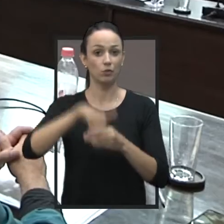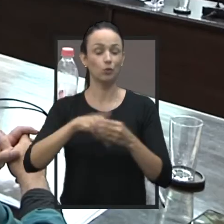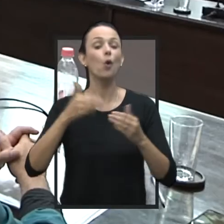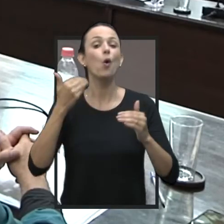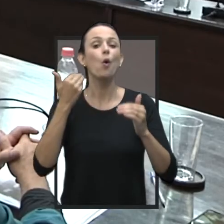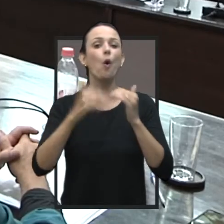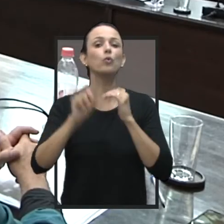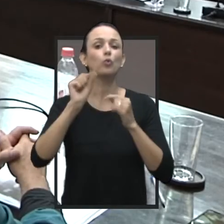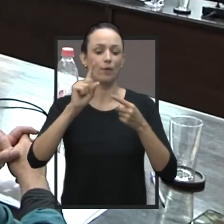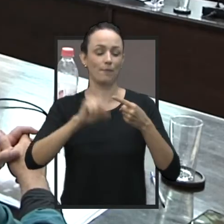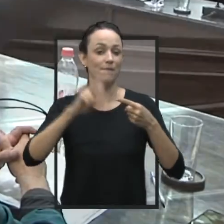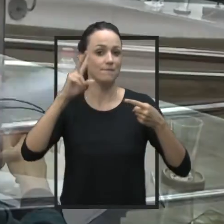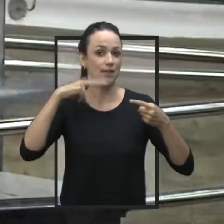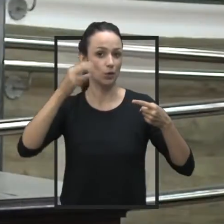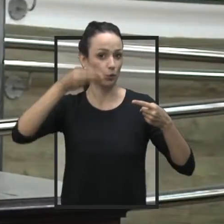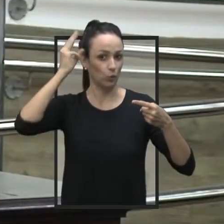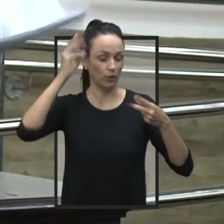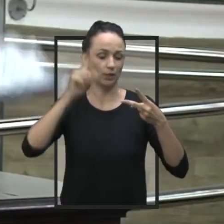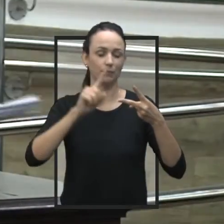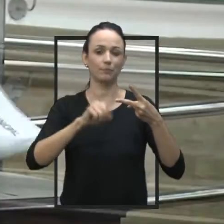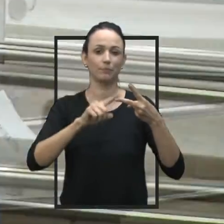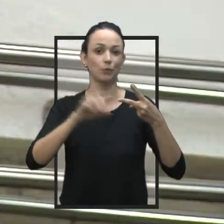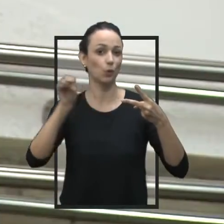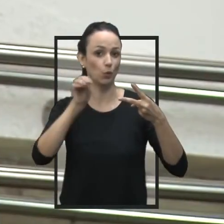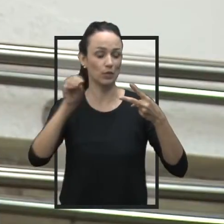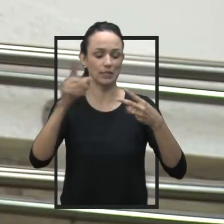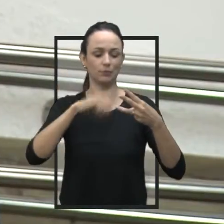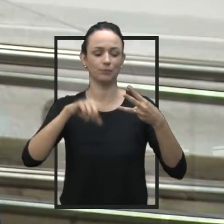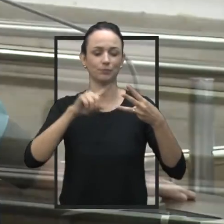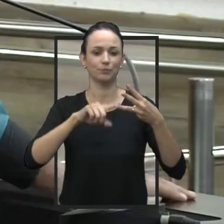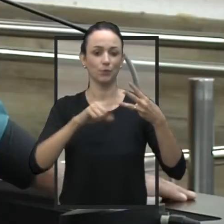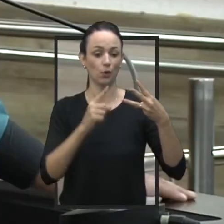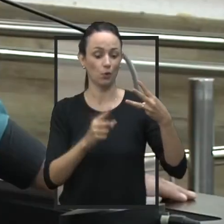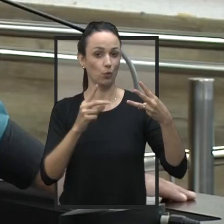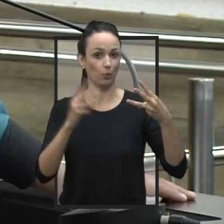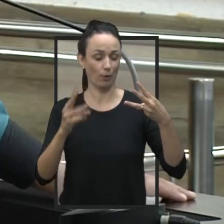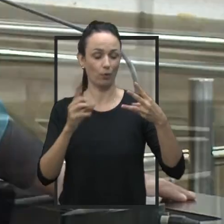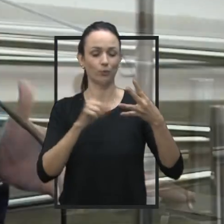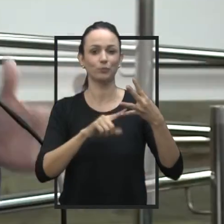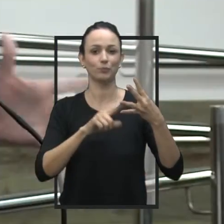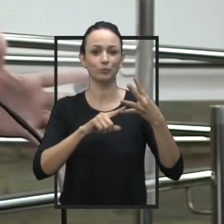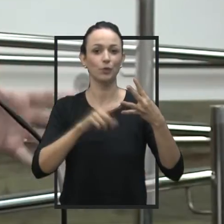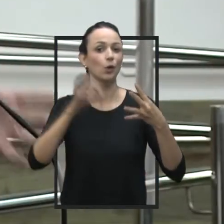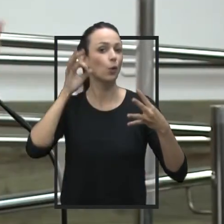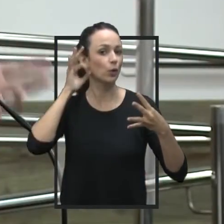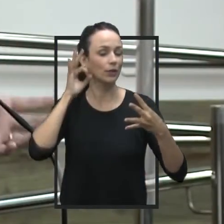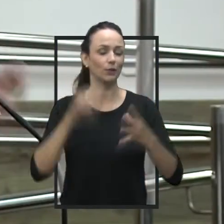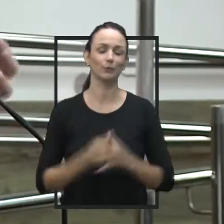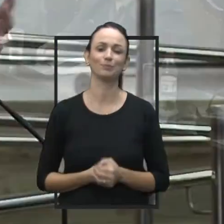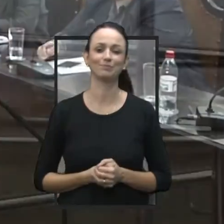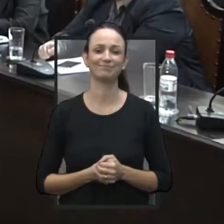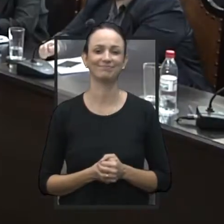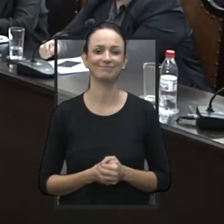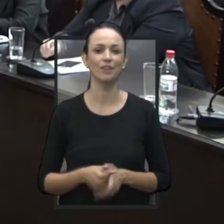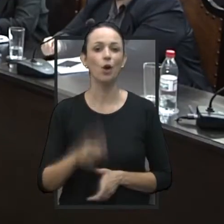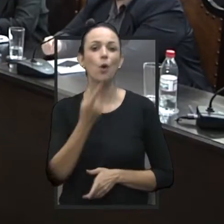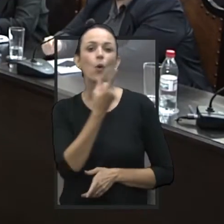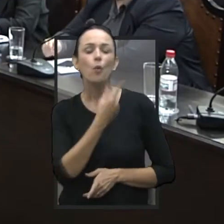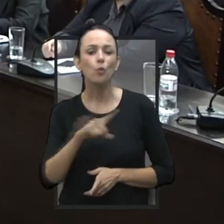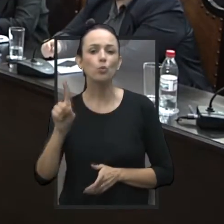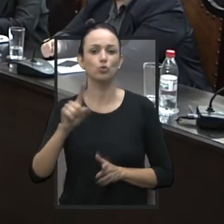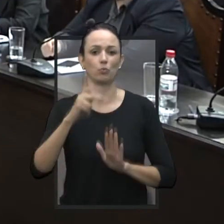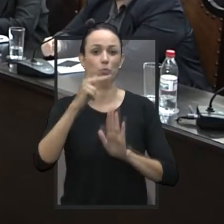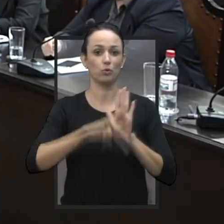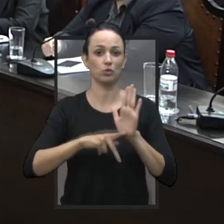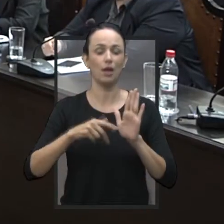contra a proposta os vereadores Matheus Turini, Luizinho Andretto, Paulo Gambarini e Rodrigo de Paula. O último